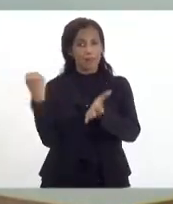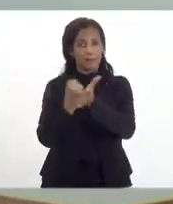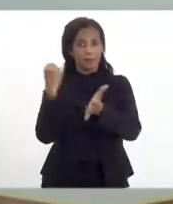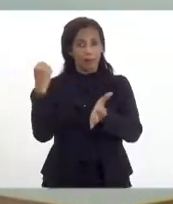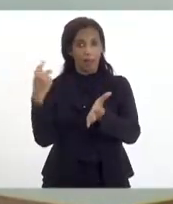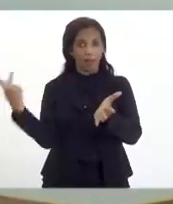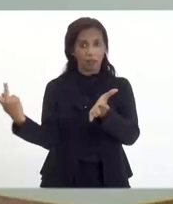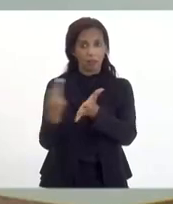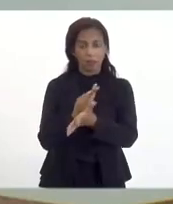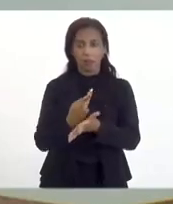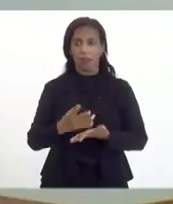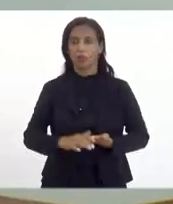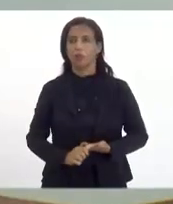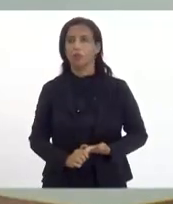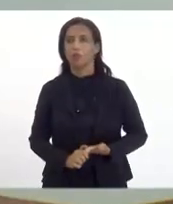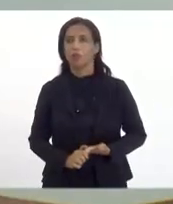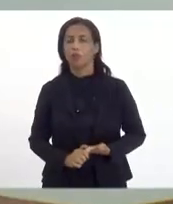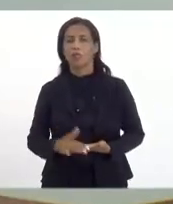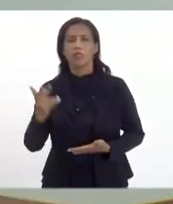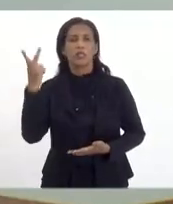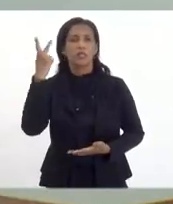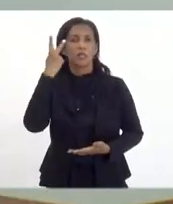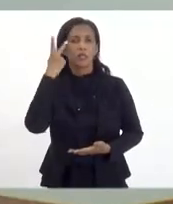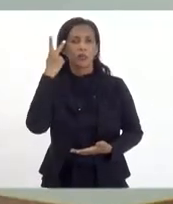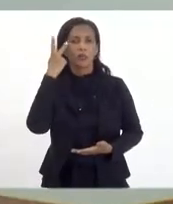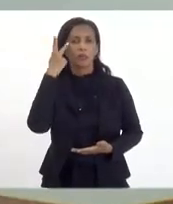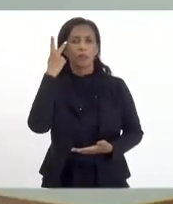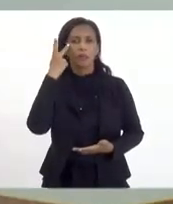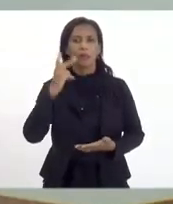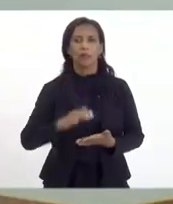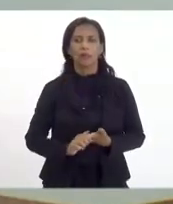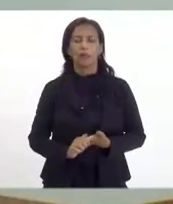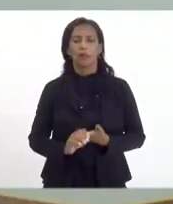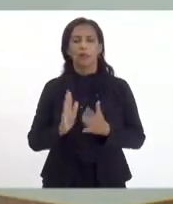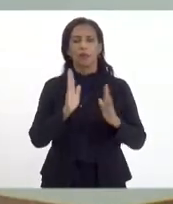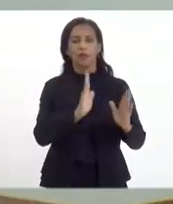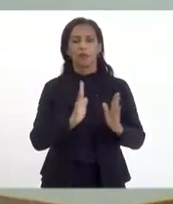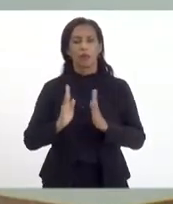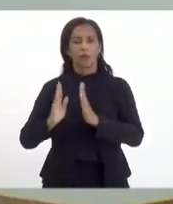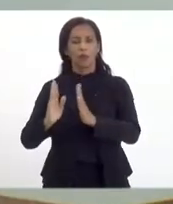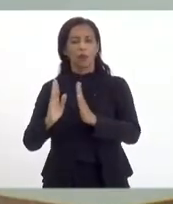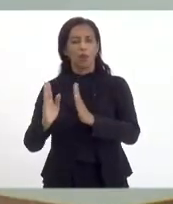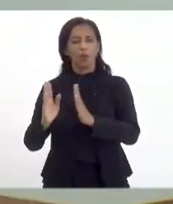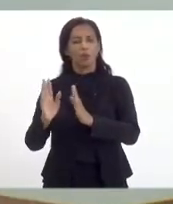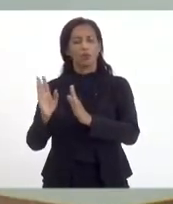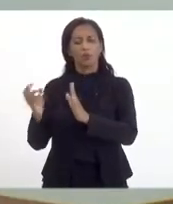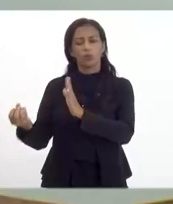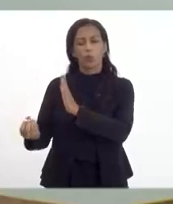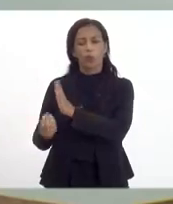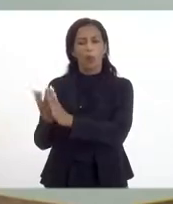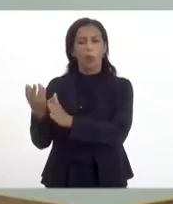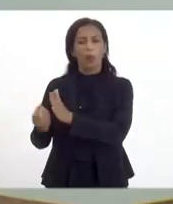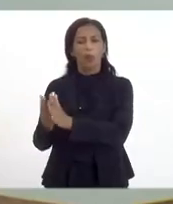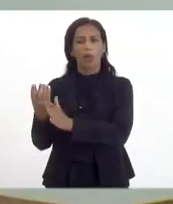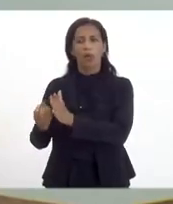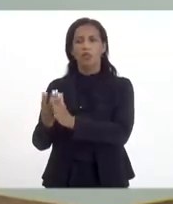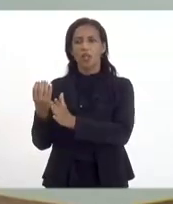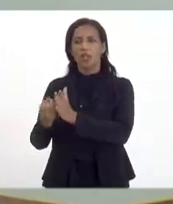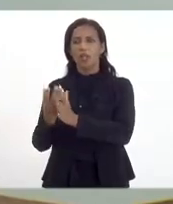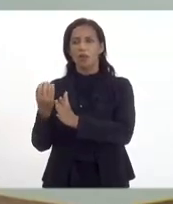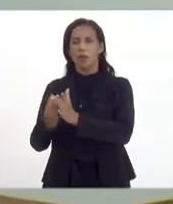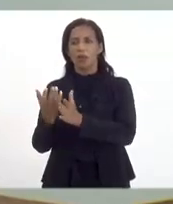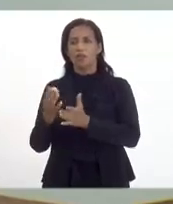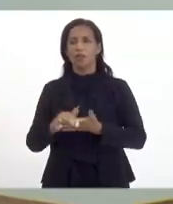da lei. E São Paulo, ele não fica do lado dos produtores porque ele tem um efeito de cadeia produtiva.